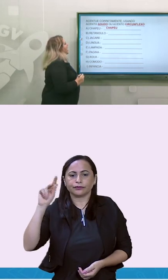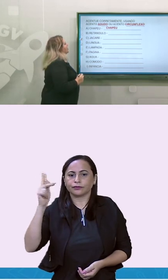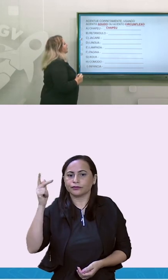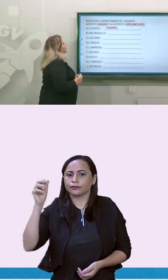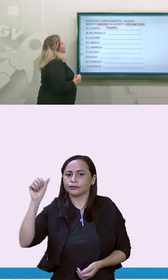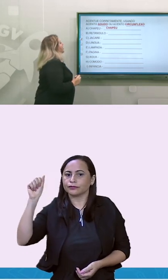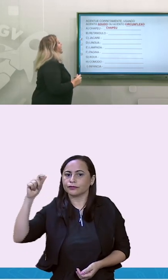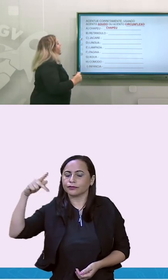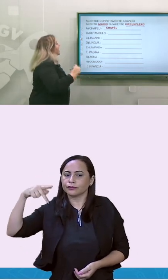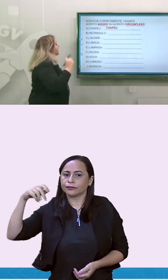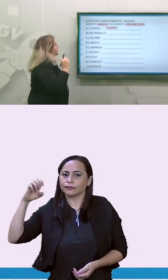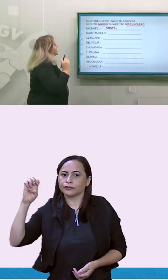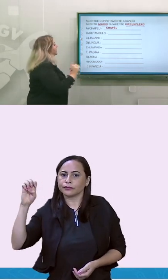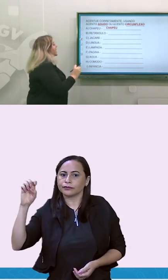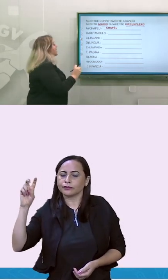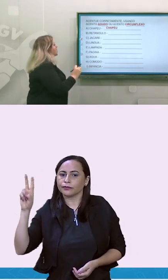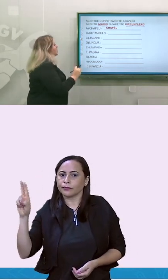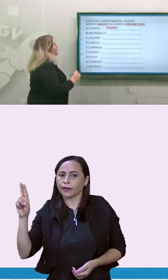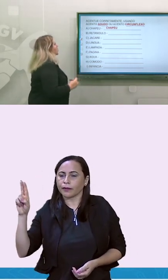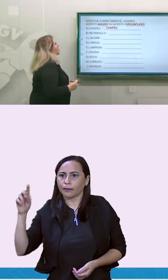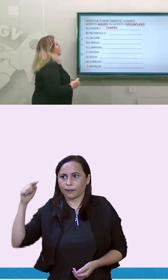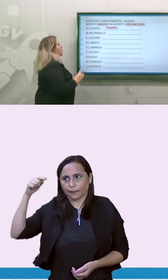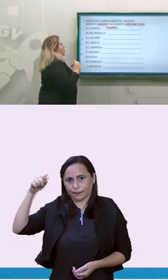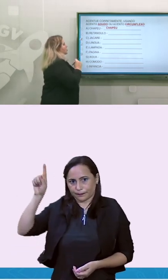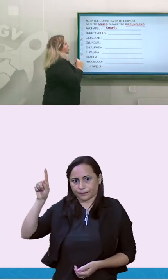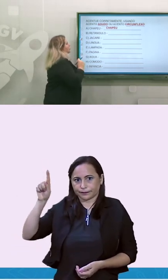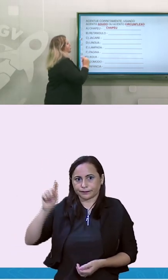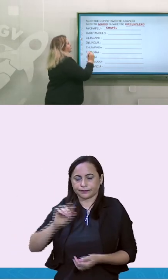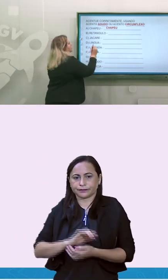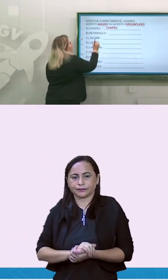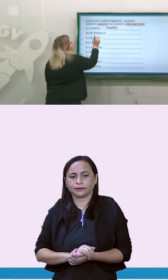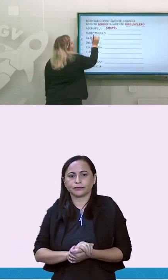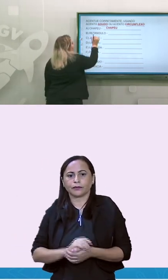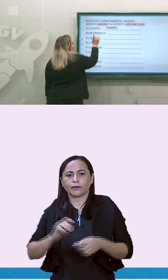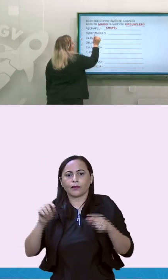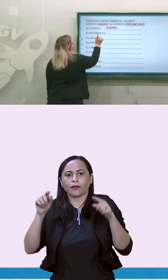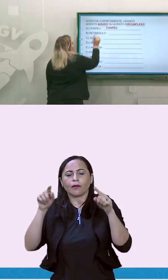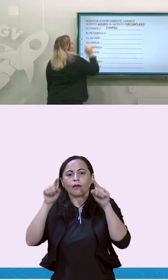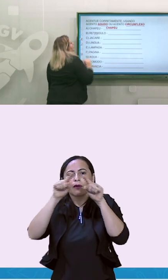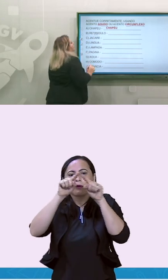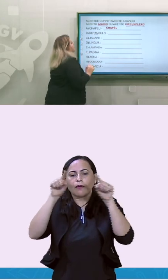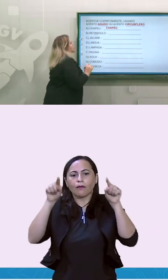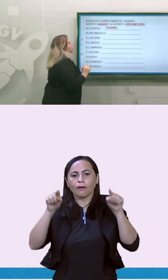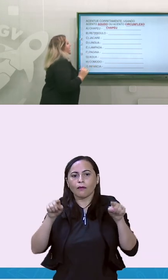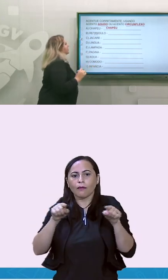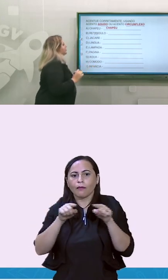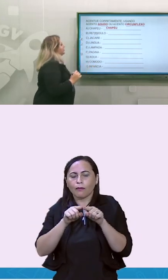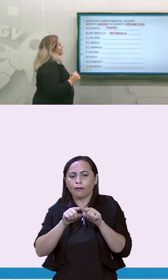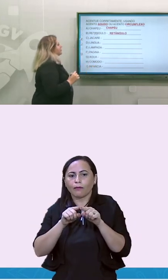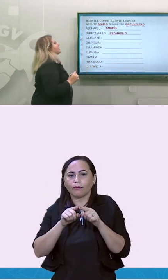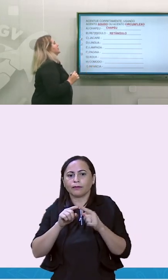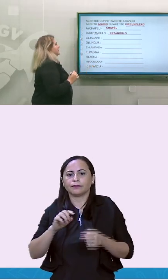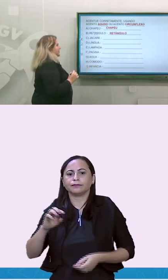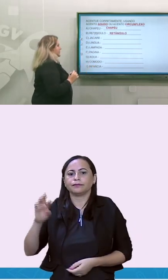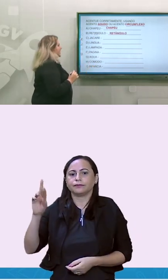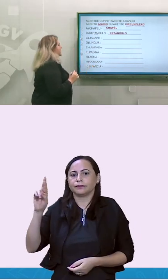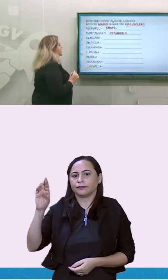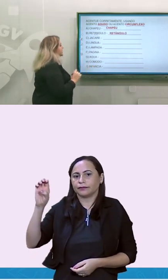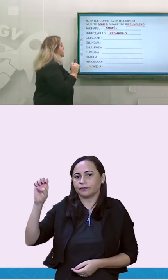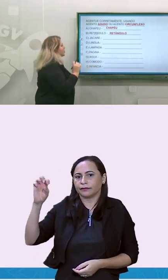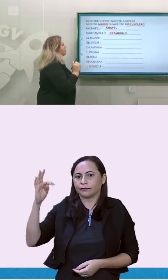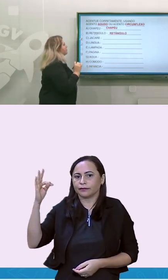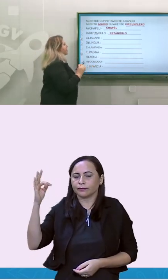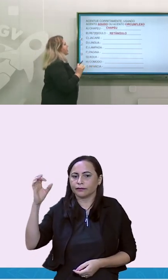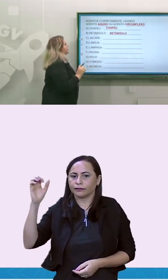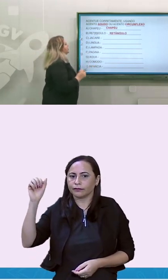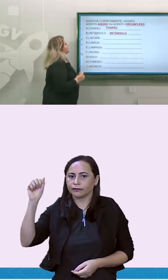aí. Agudo. Retângulo. Ó o som do tã. Fechado. Isso aí.